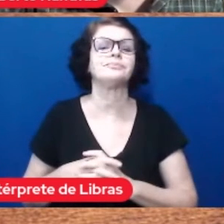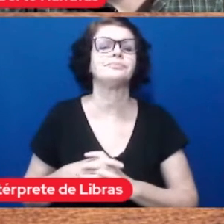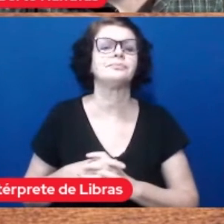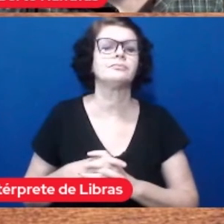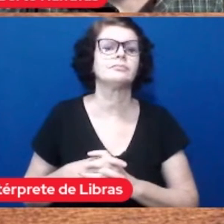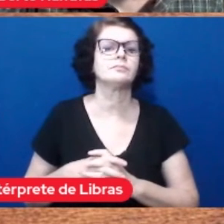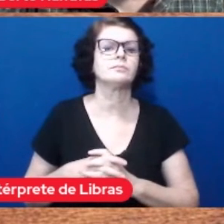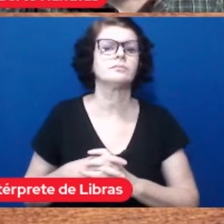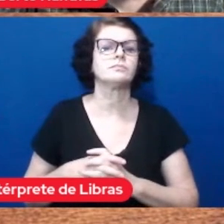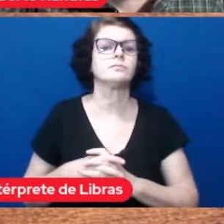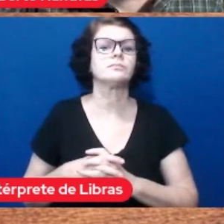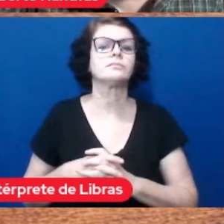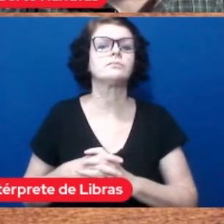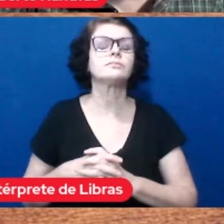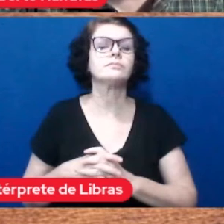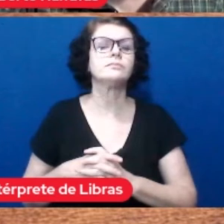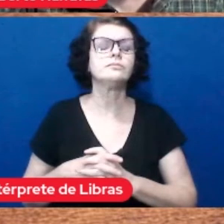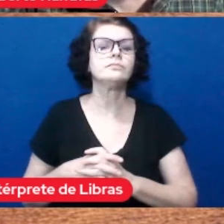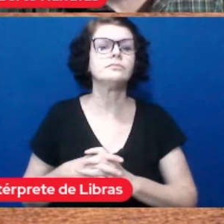então